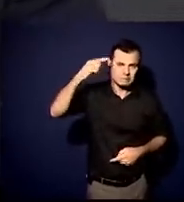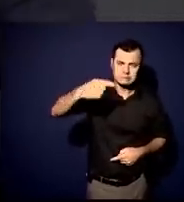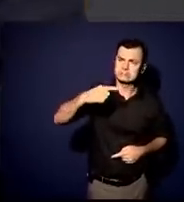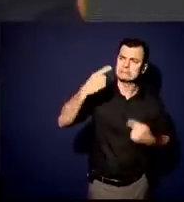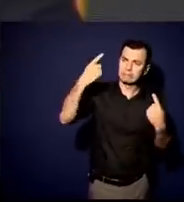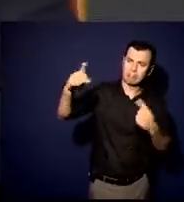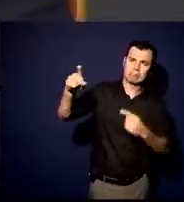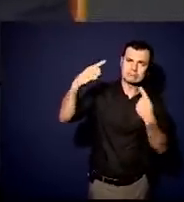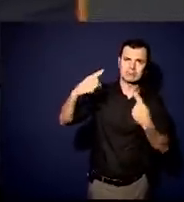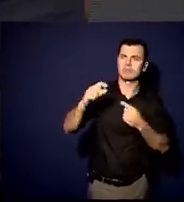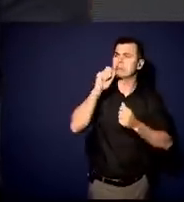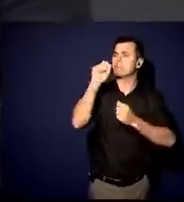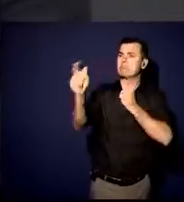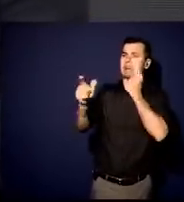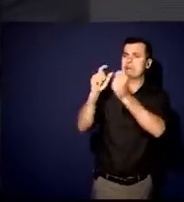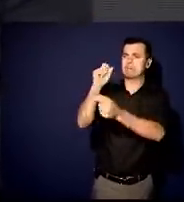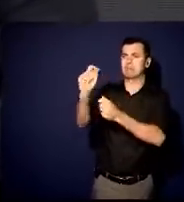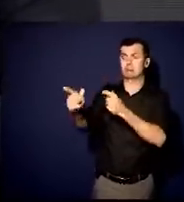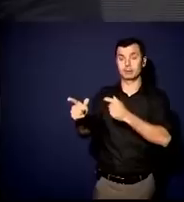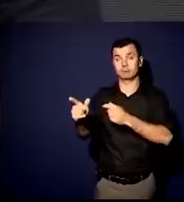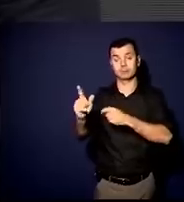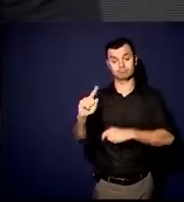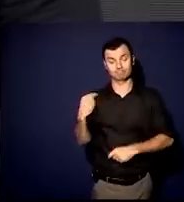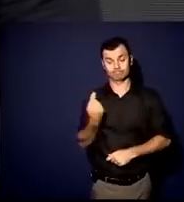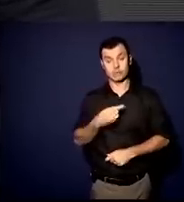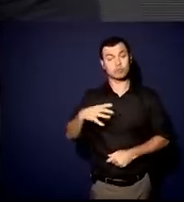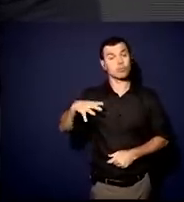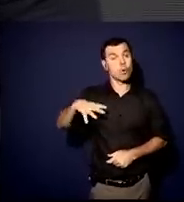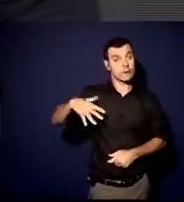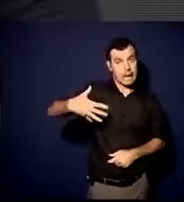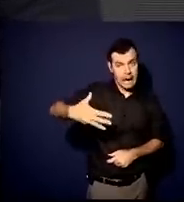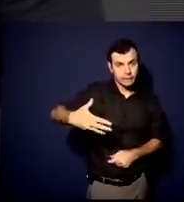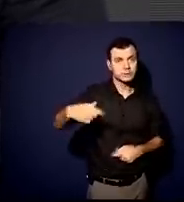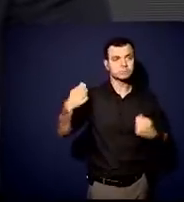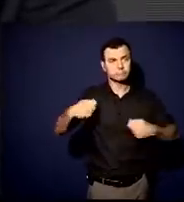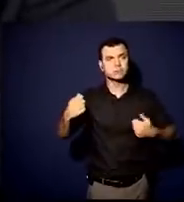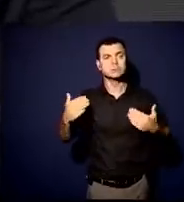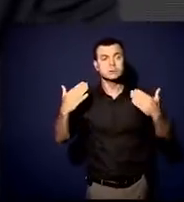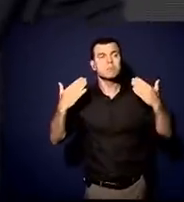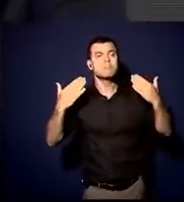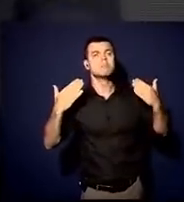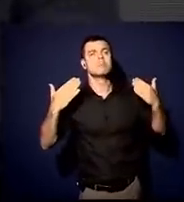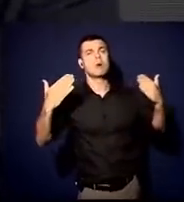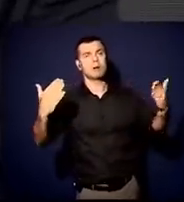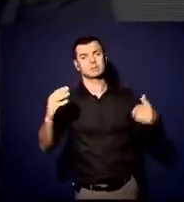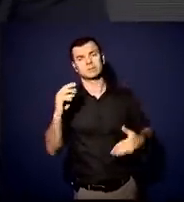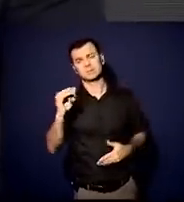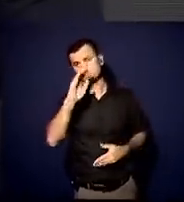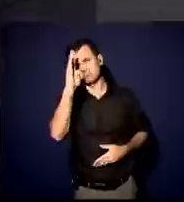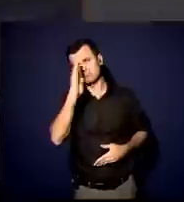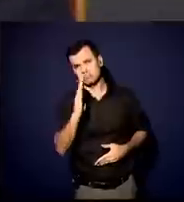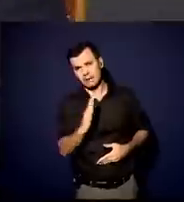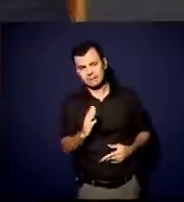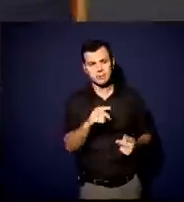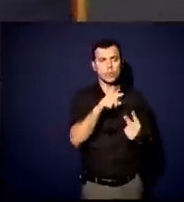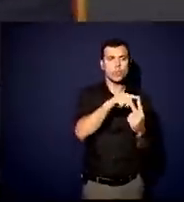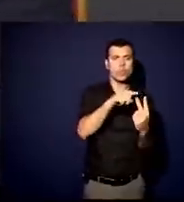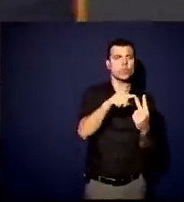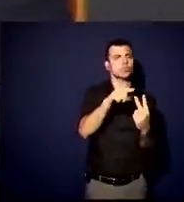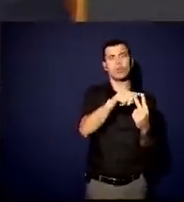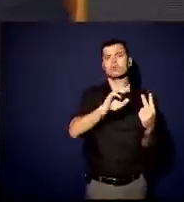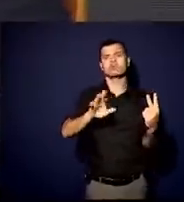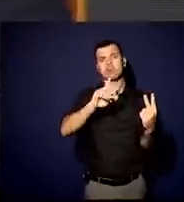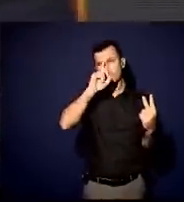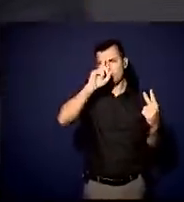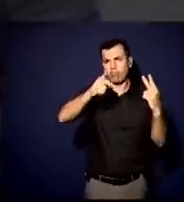xingado. Mas, se nós, que temos coragem, não dermos a cara, nós vamos continuar sendo um país dependente de uma ou duas figuras, que não